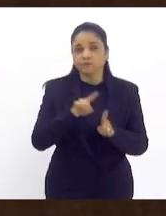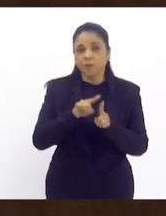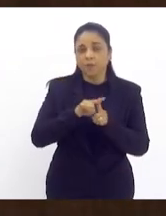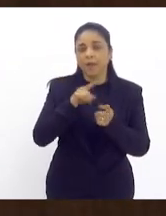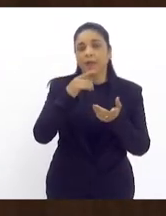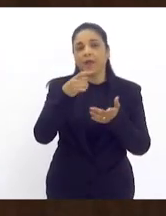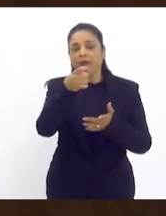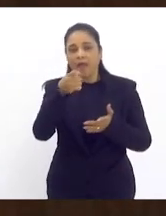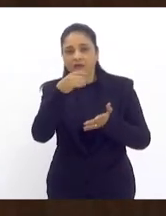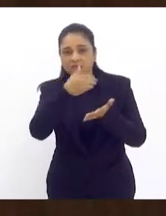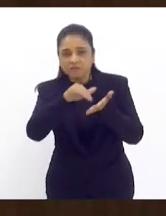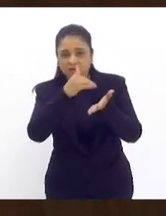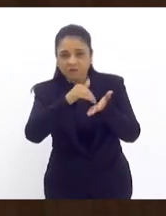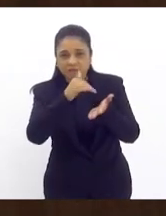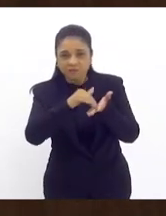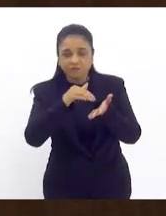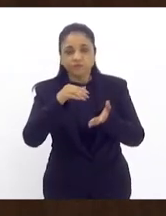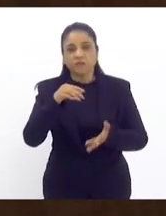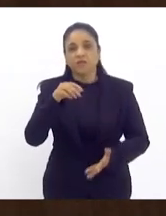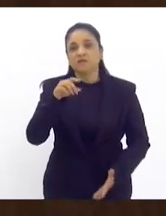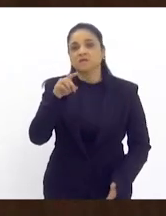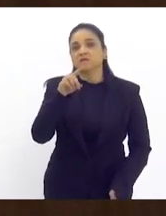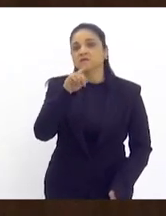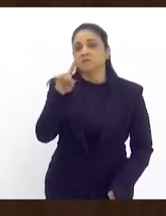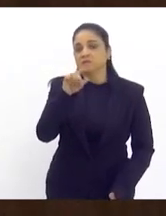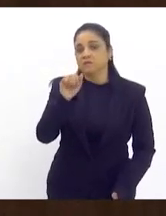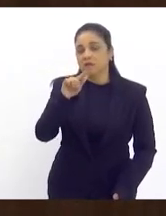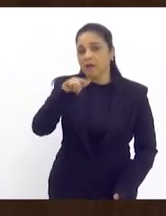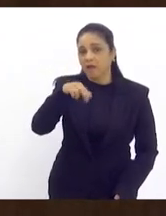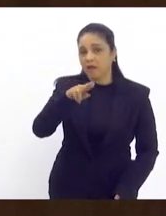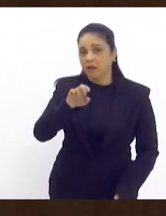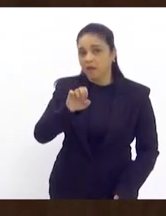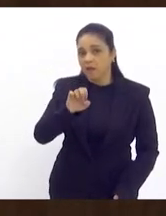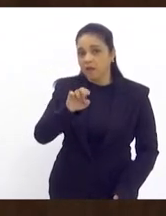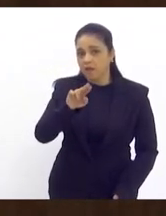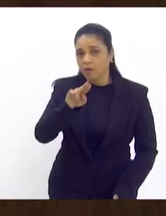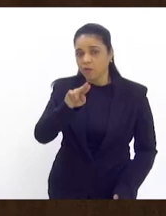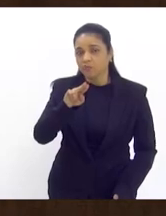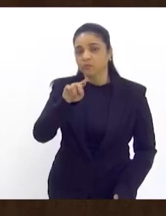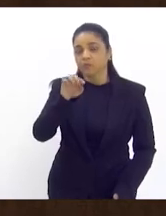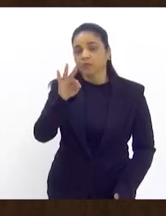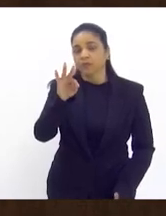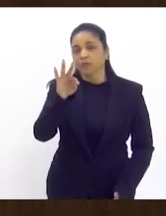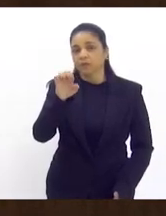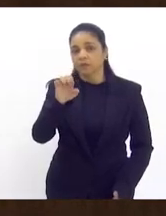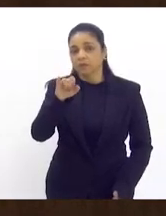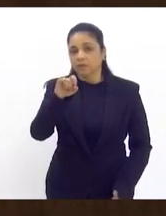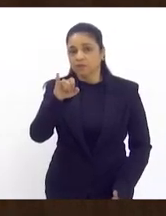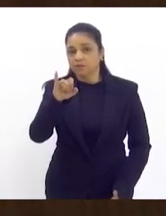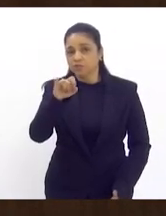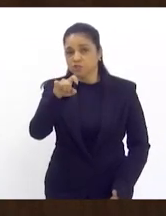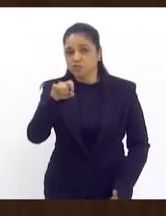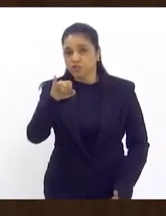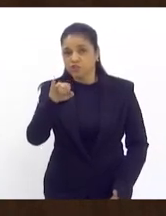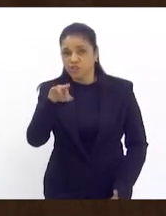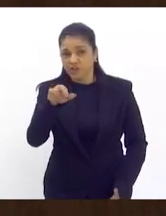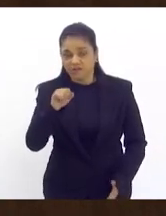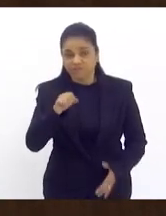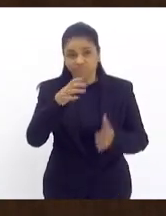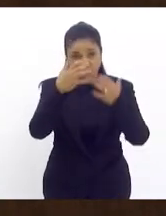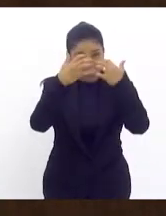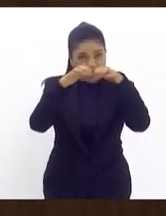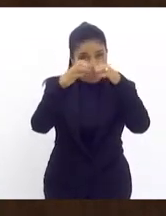-deputado Zaqueu Teixeira e um das maiores dramas na região serrana